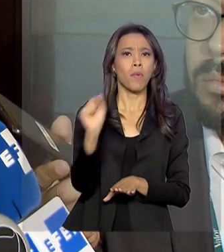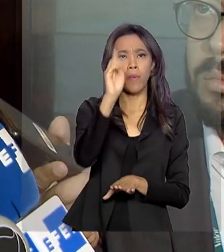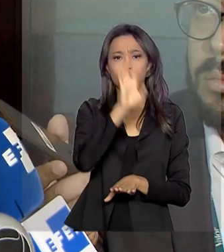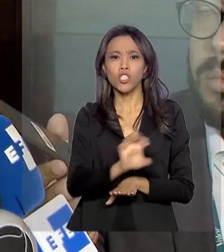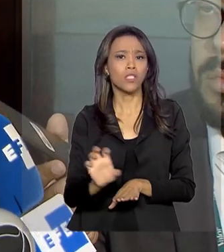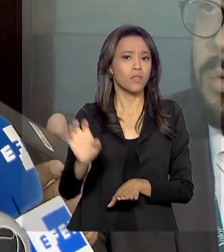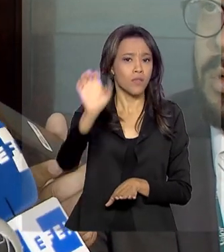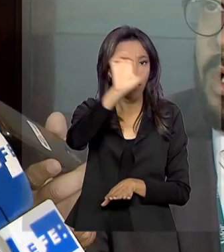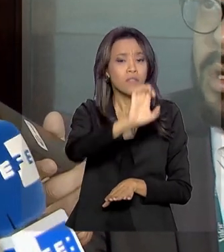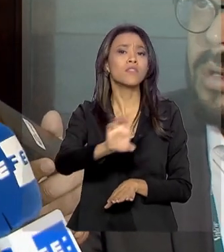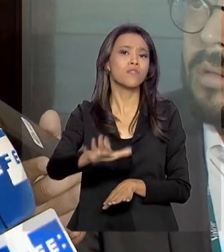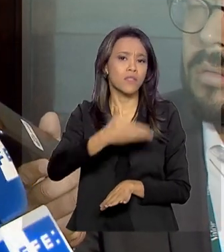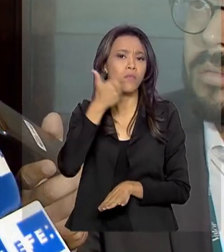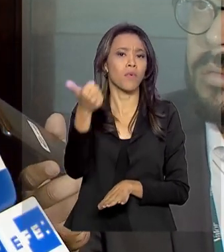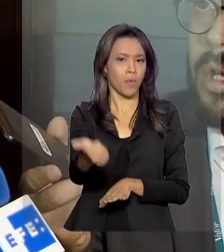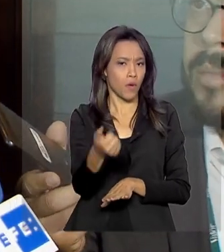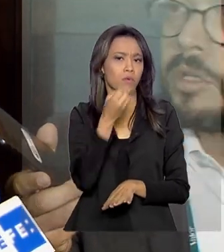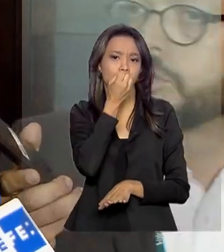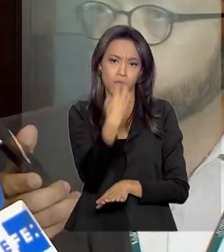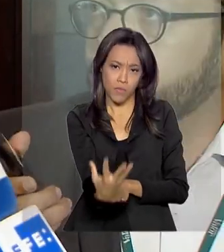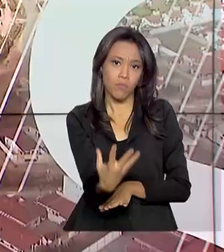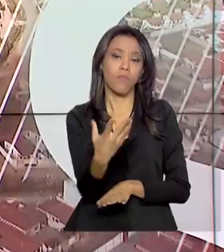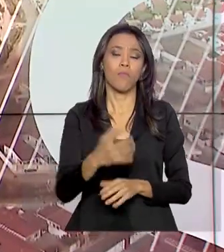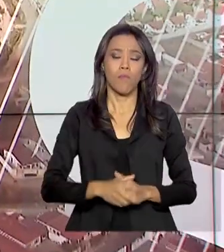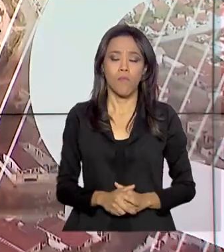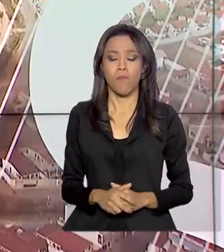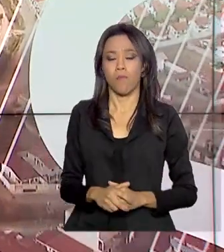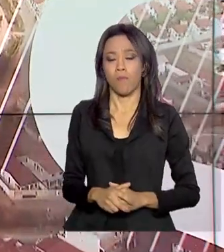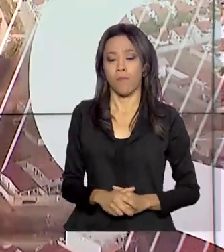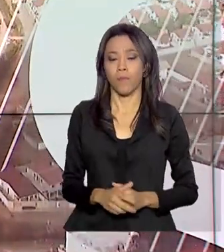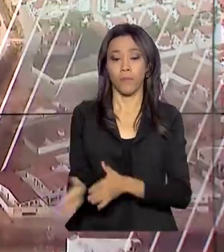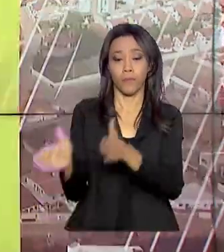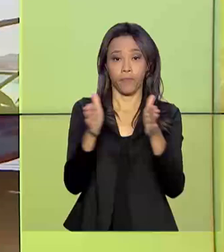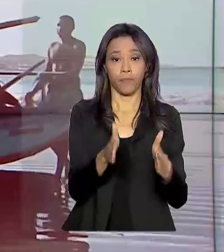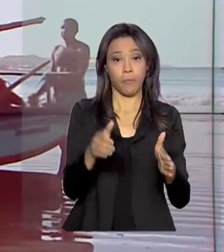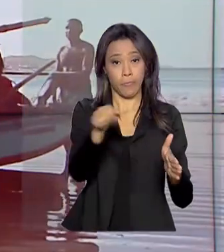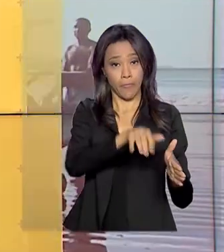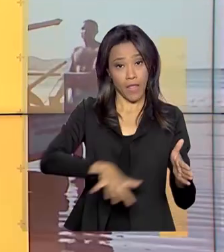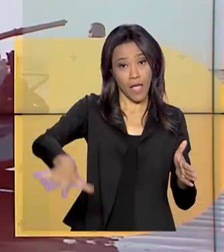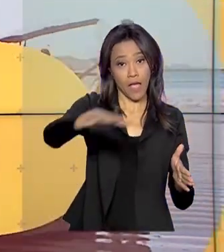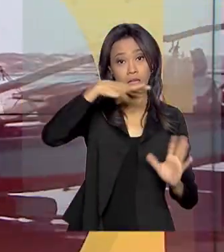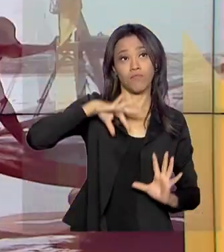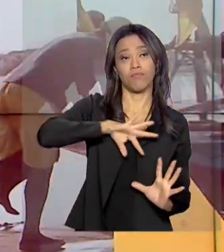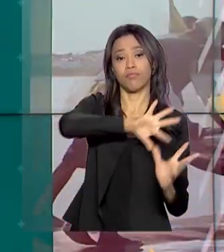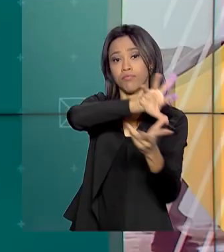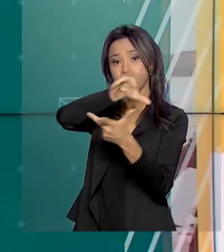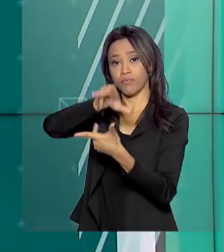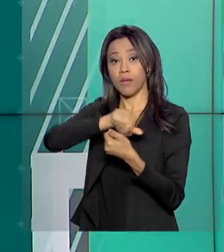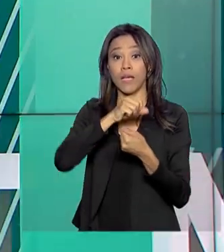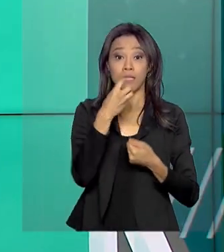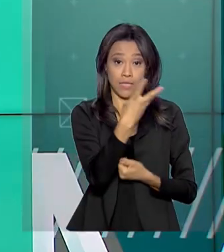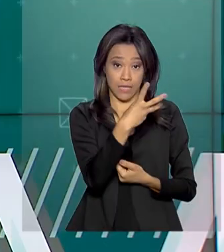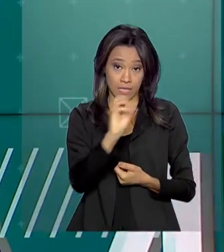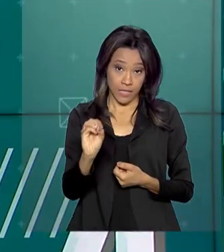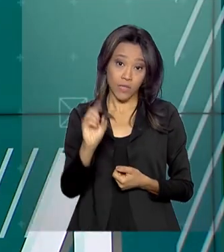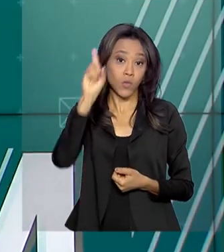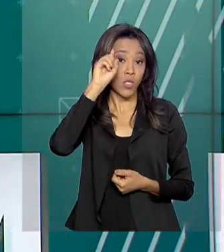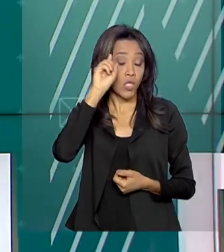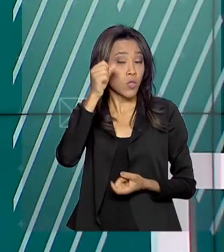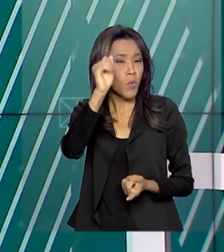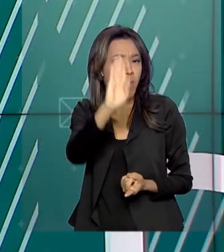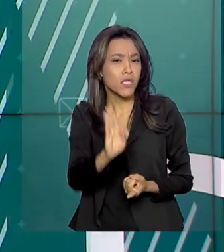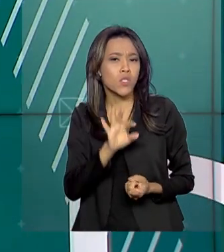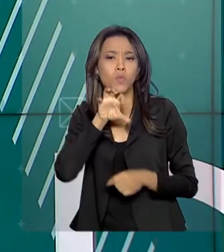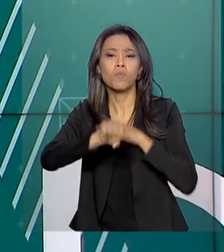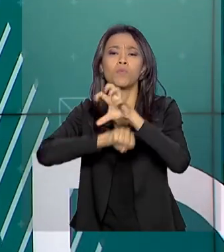trazer mais competição e isso é muito bom para o consumidor. E no campo internacional, nesses 300 dias, o Brasil